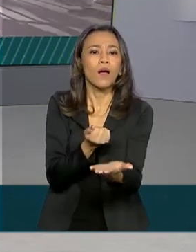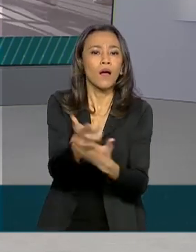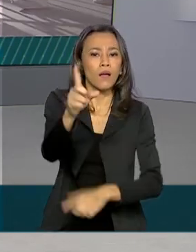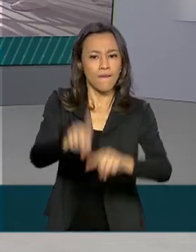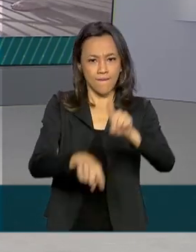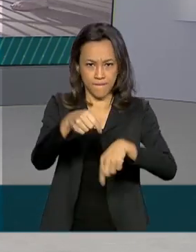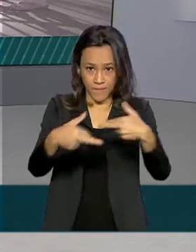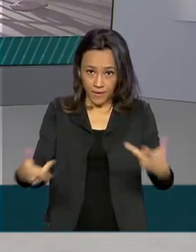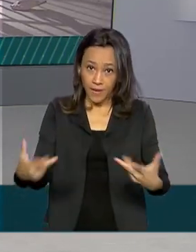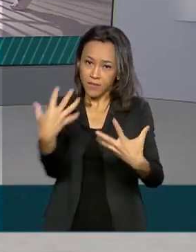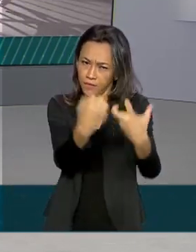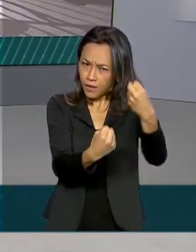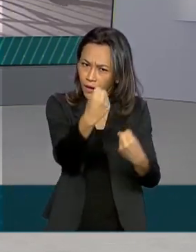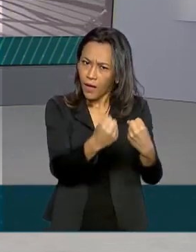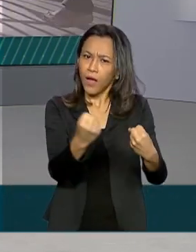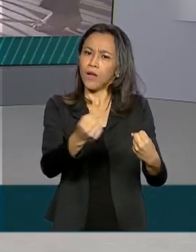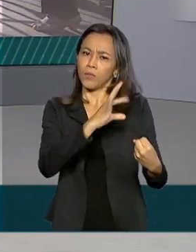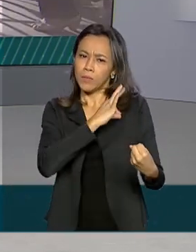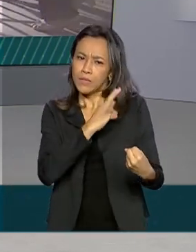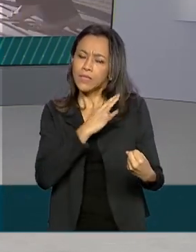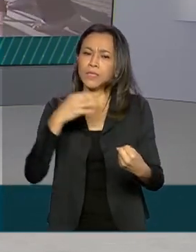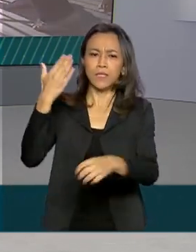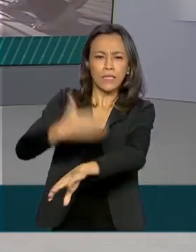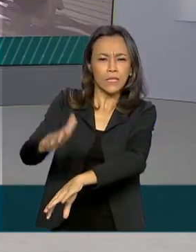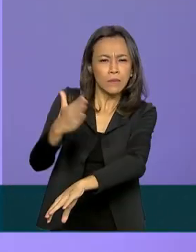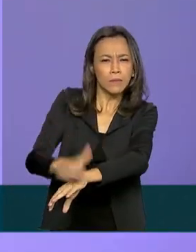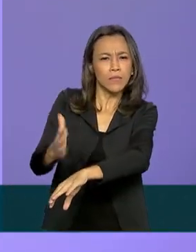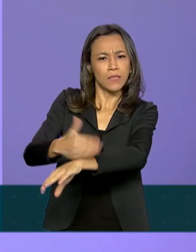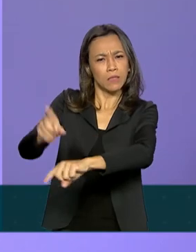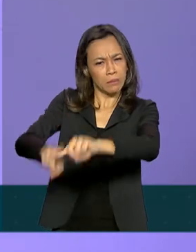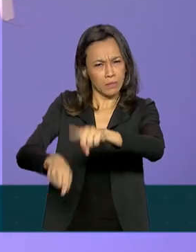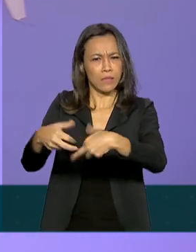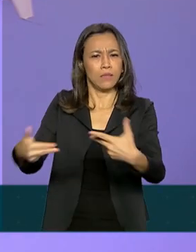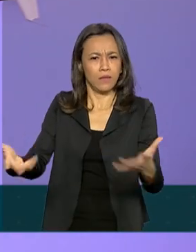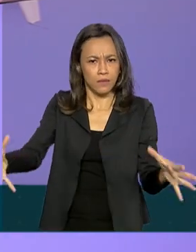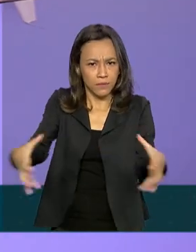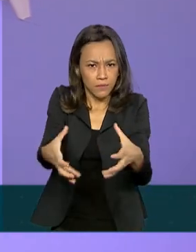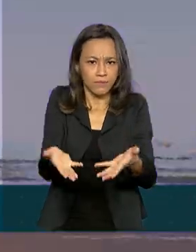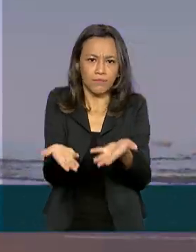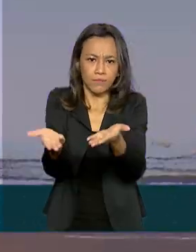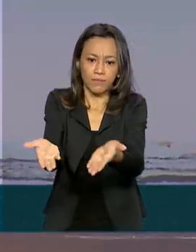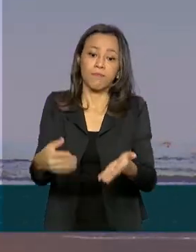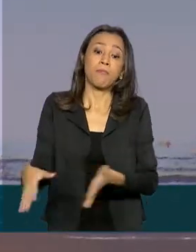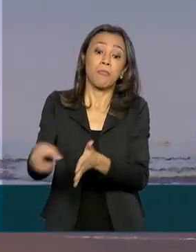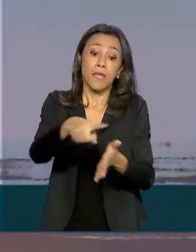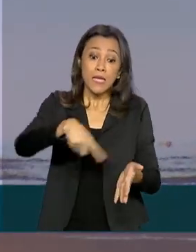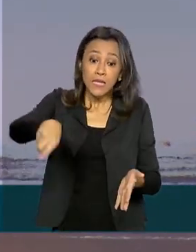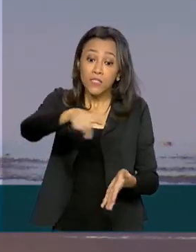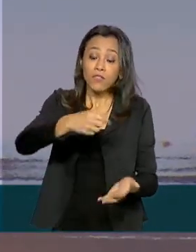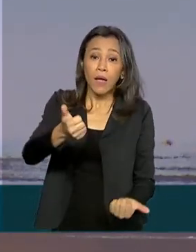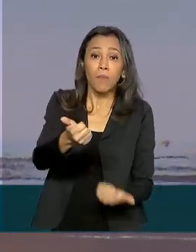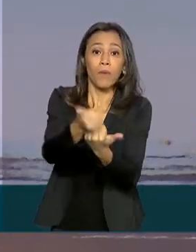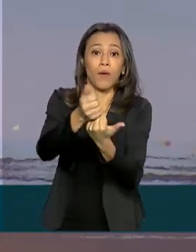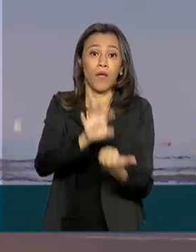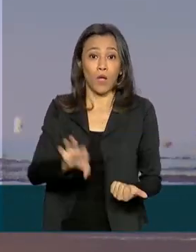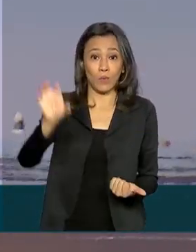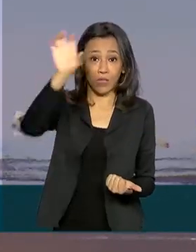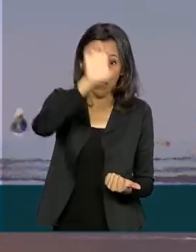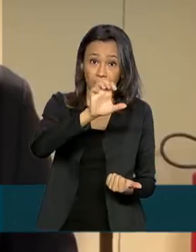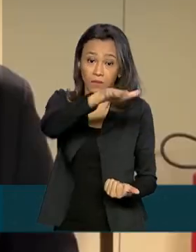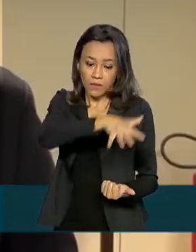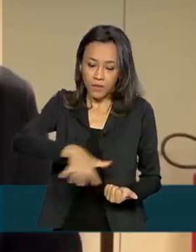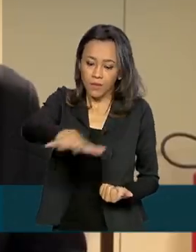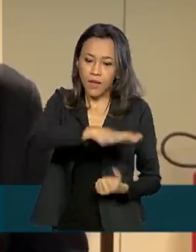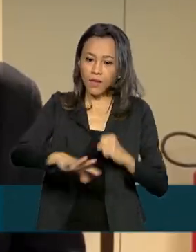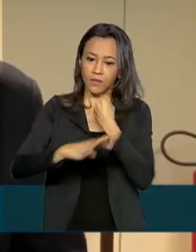viaturas e para a capacitação de profissionais. Os recursos vão apoiar os estados em projetos de segurança pública.